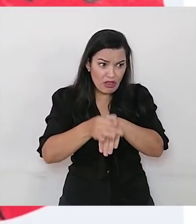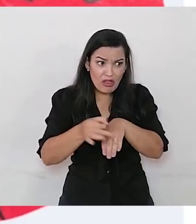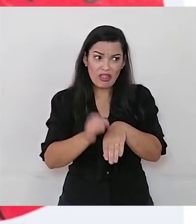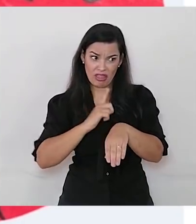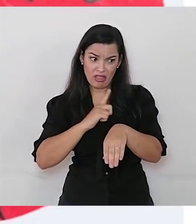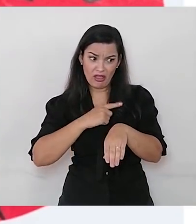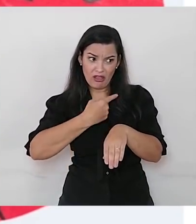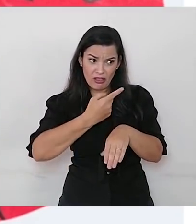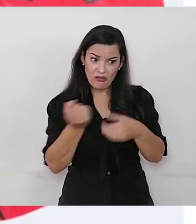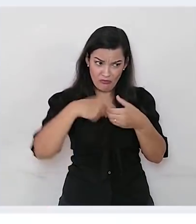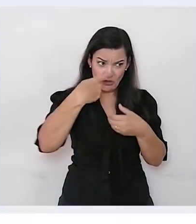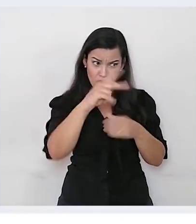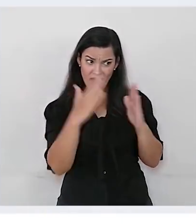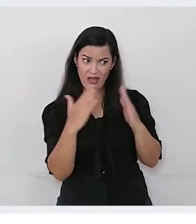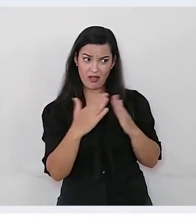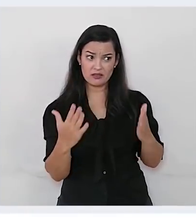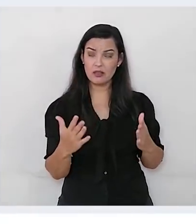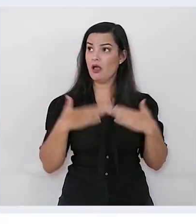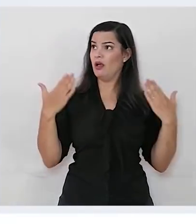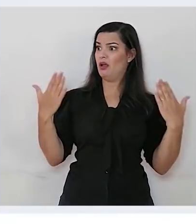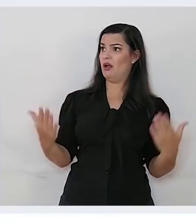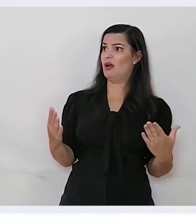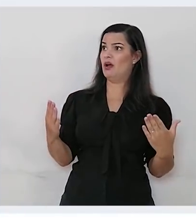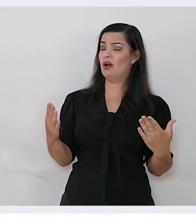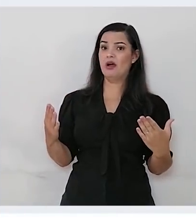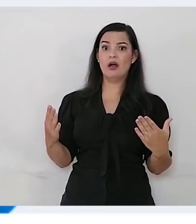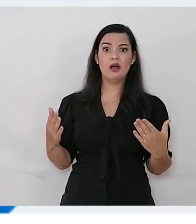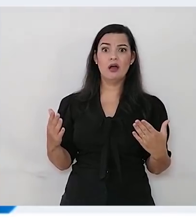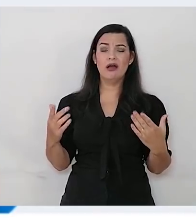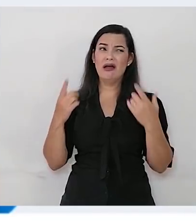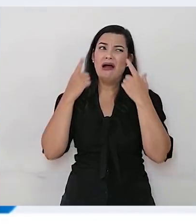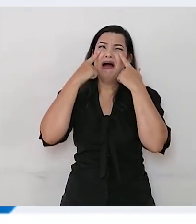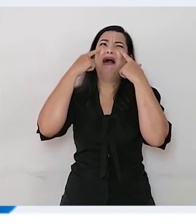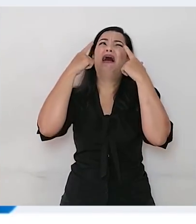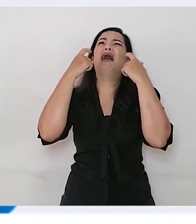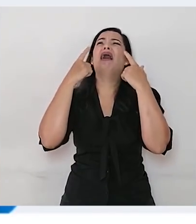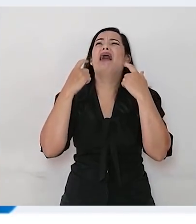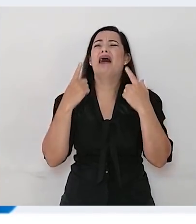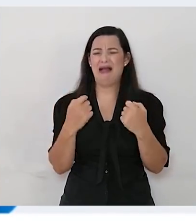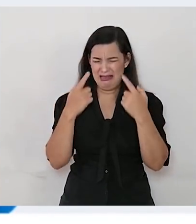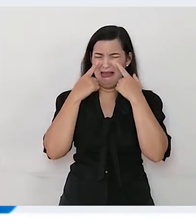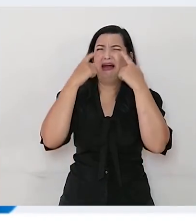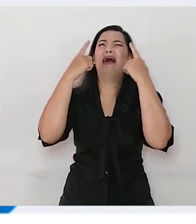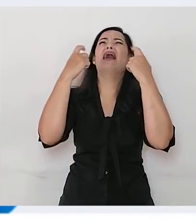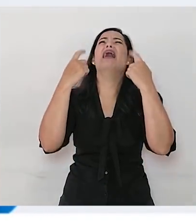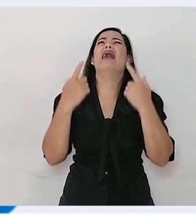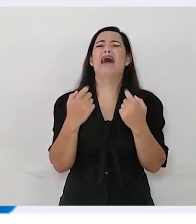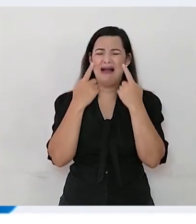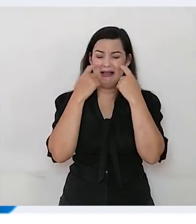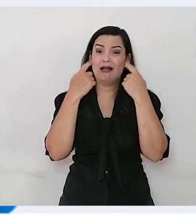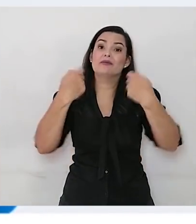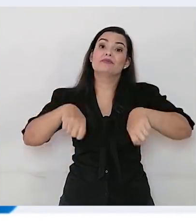para o seu lugar. Tininha se assustou e começou a chorar. Precisava de suas